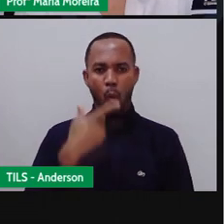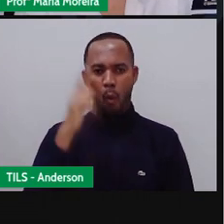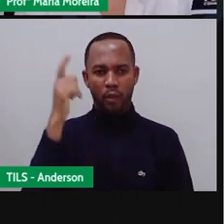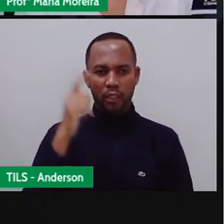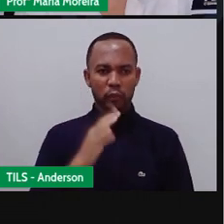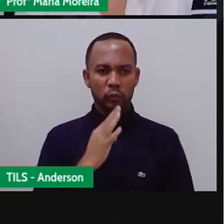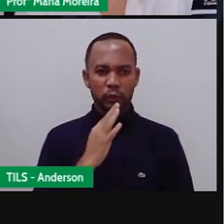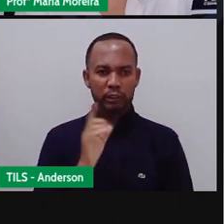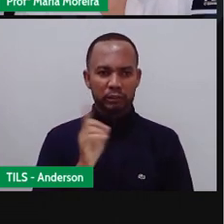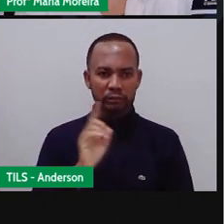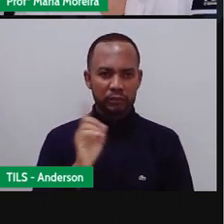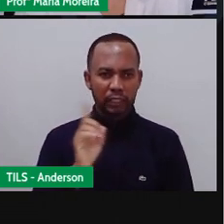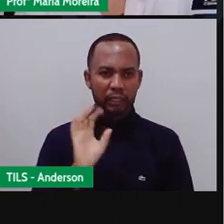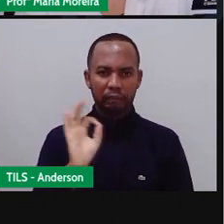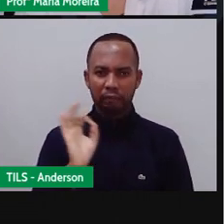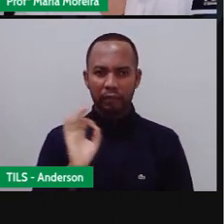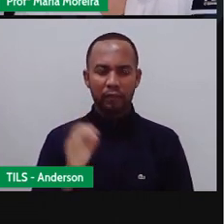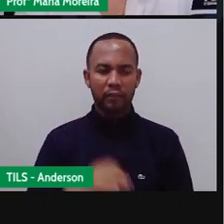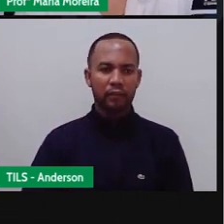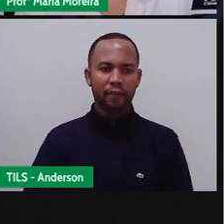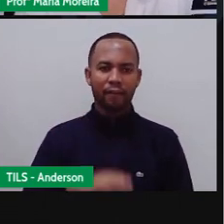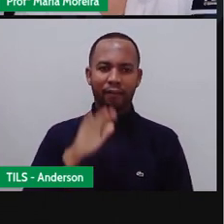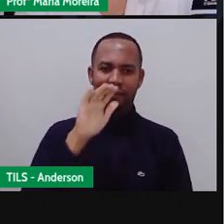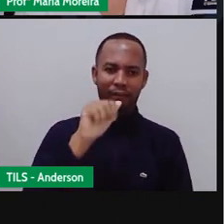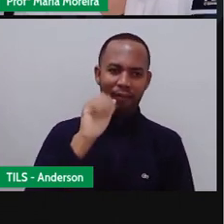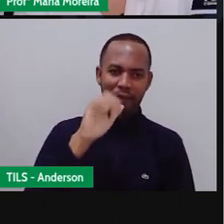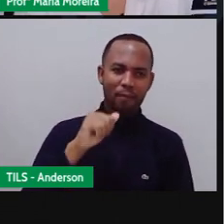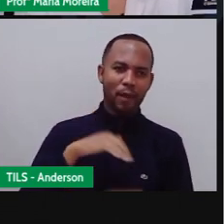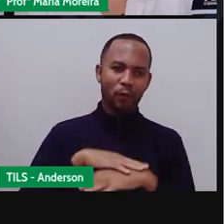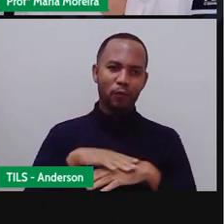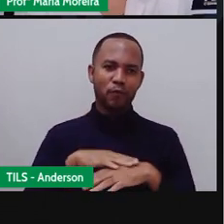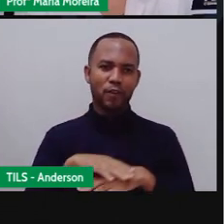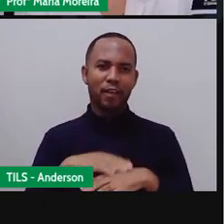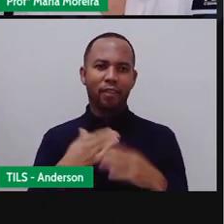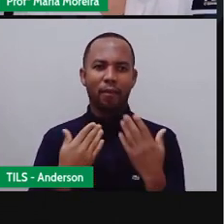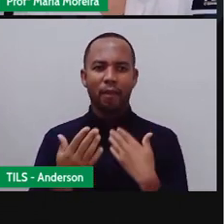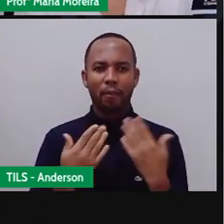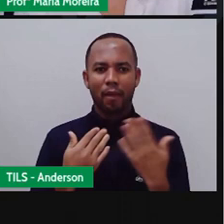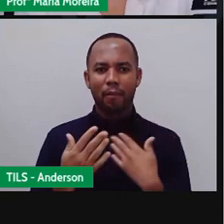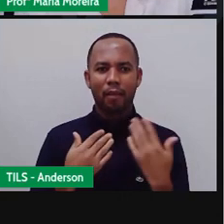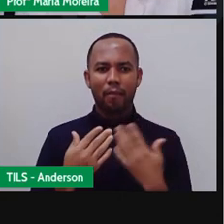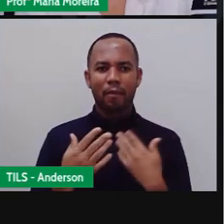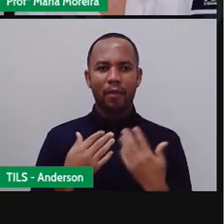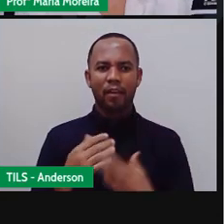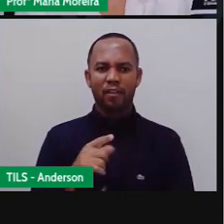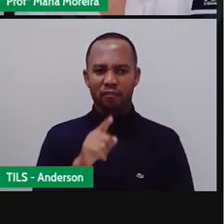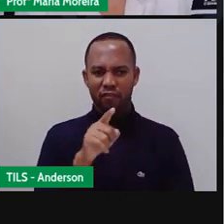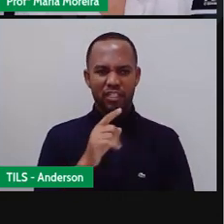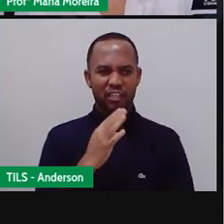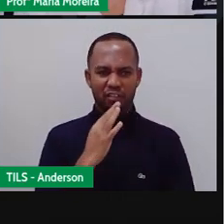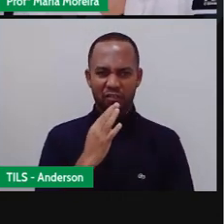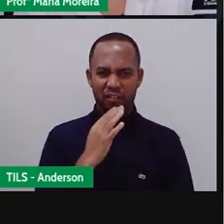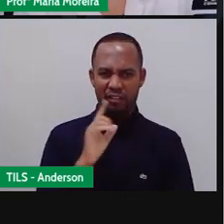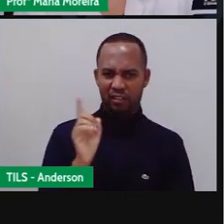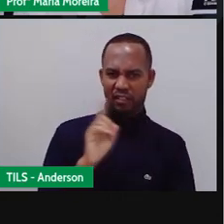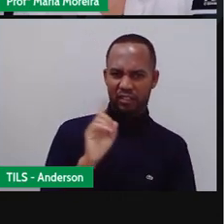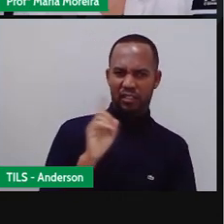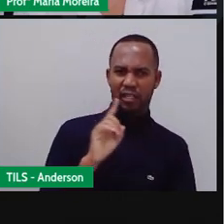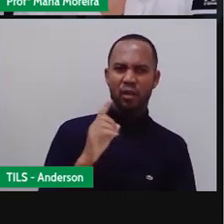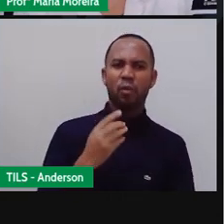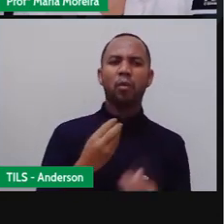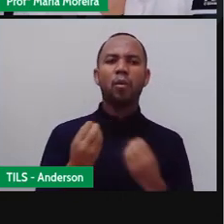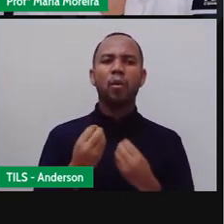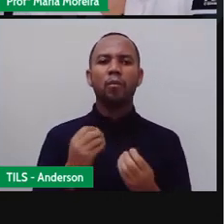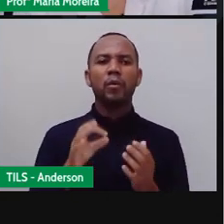conhece, tá? Puxa a conversa, começa a interagir com você e você não conhece essa pessoa, qual é o